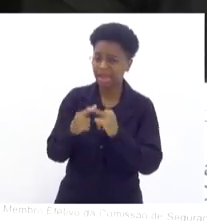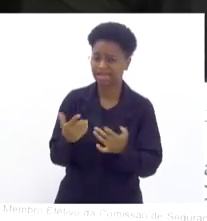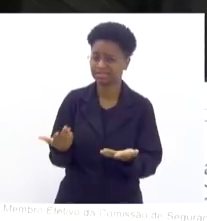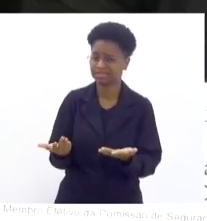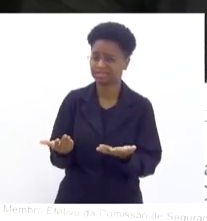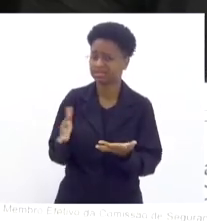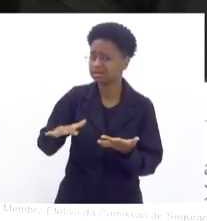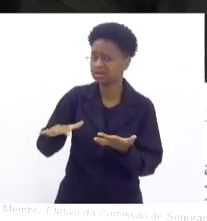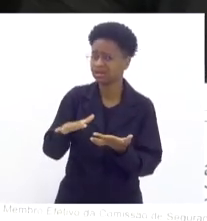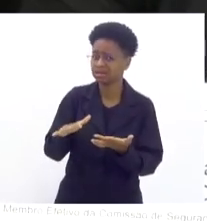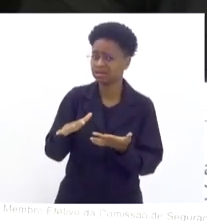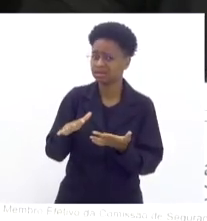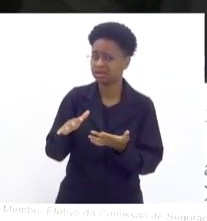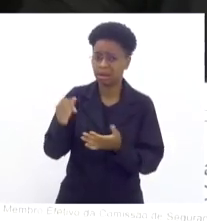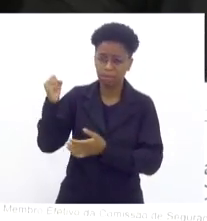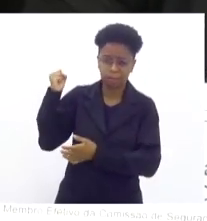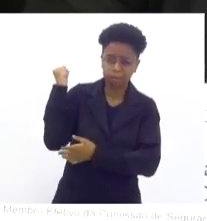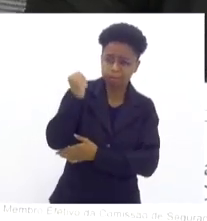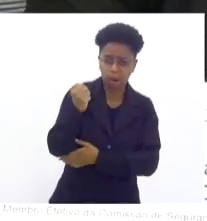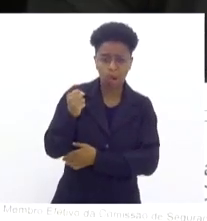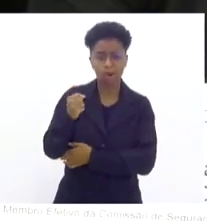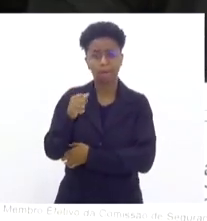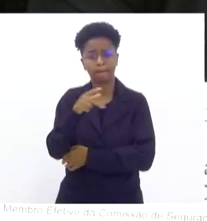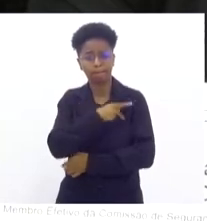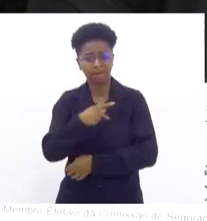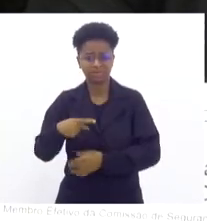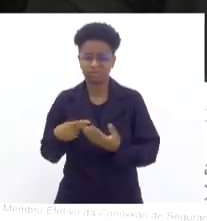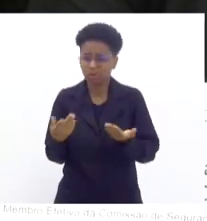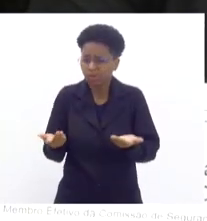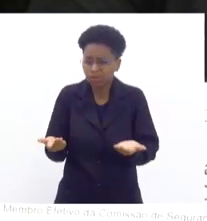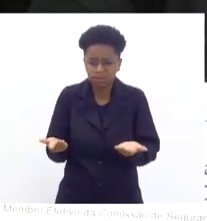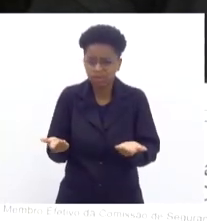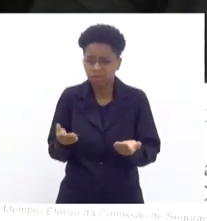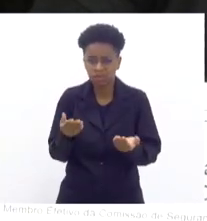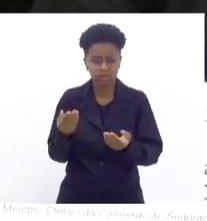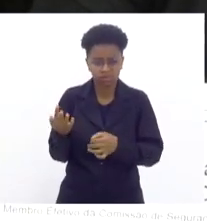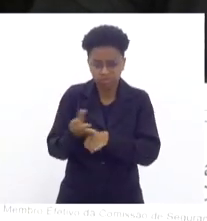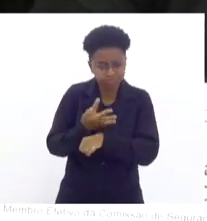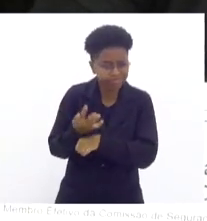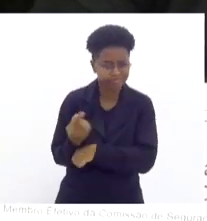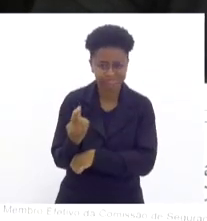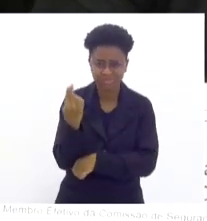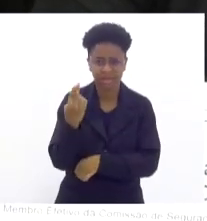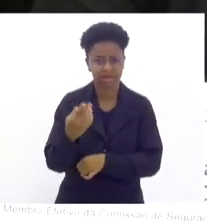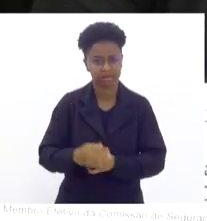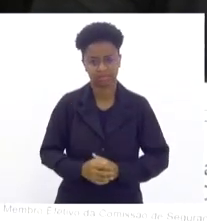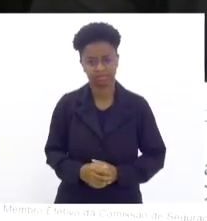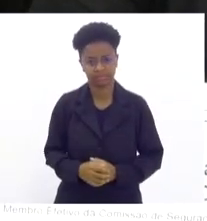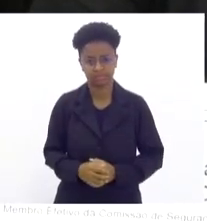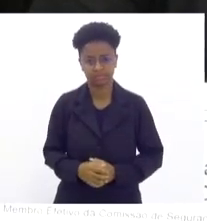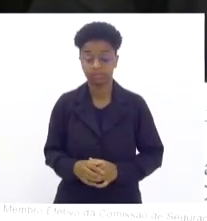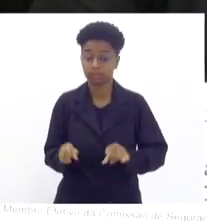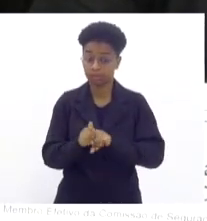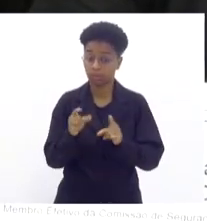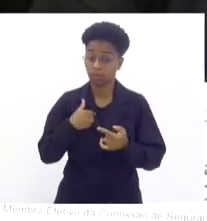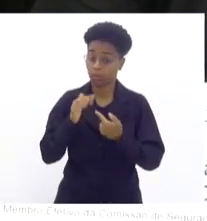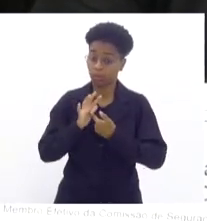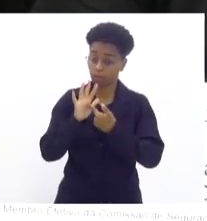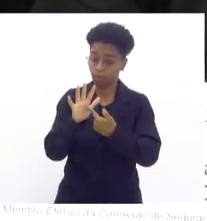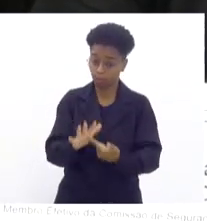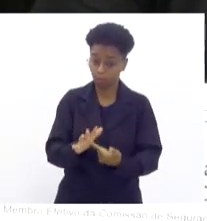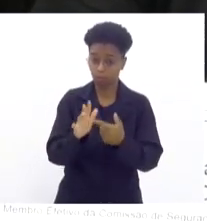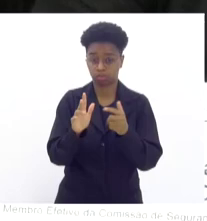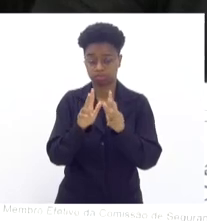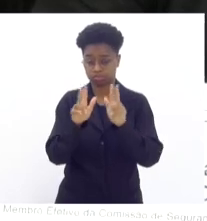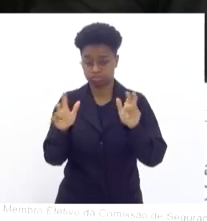dando coronhada em pastores. Ou seja, a coisa está insustentável. E eu trago aqui uma questão. Eu